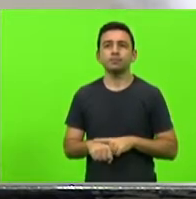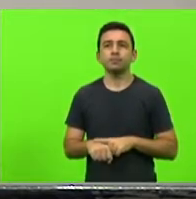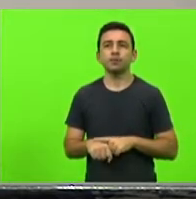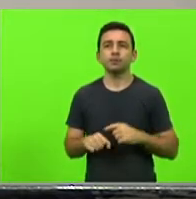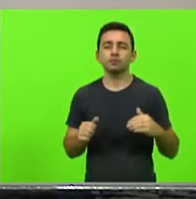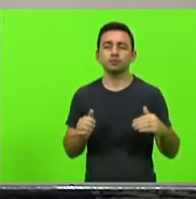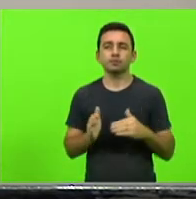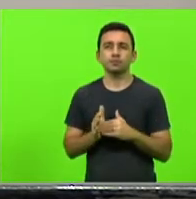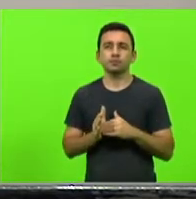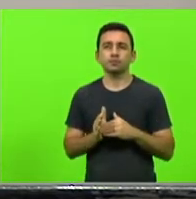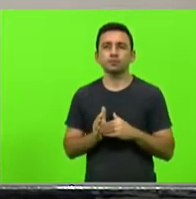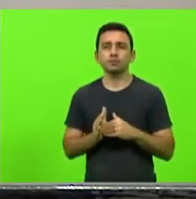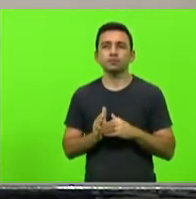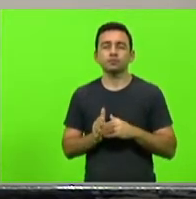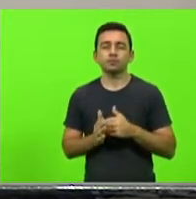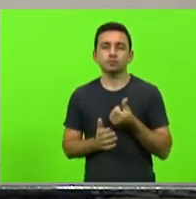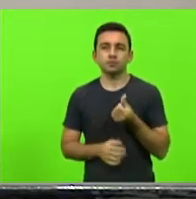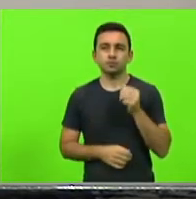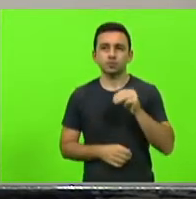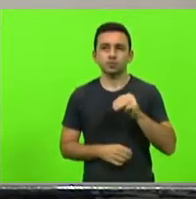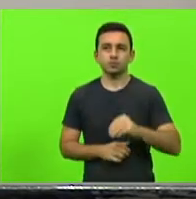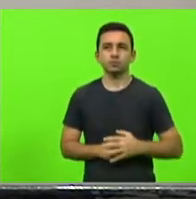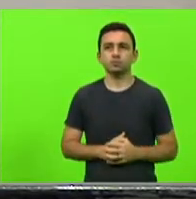de até seis minutos